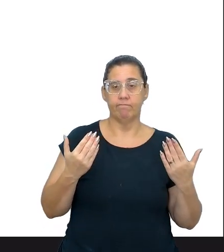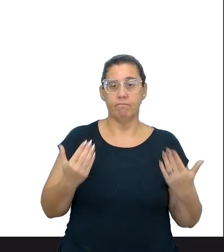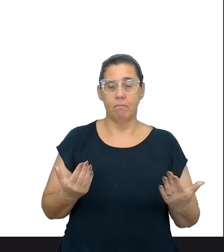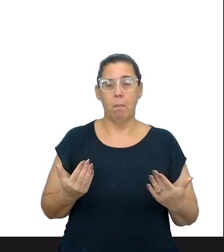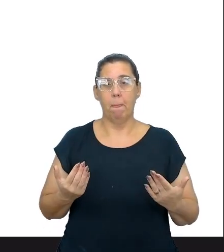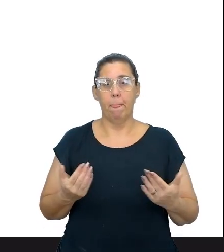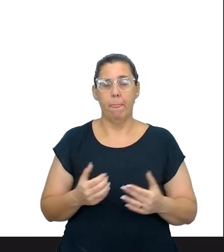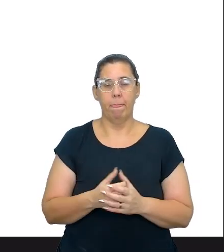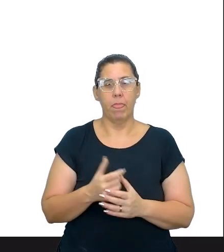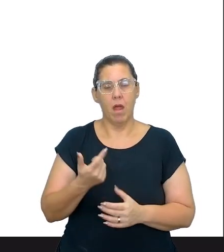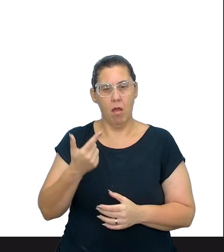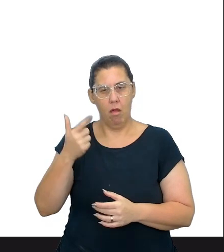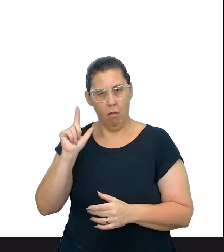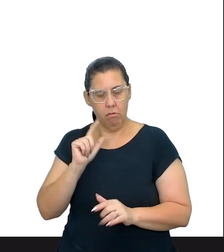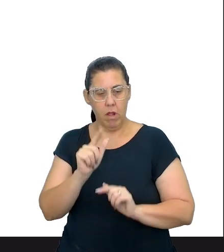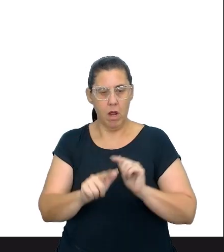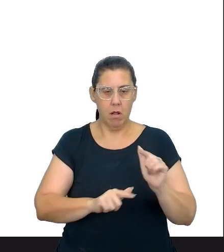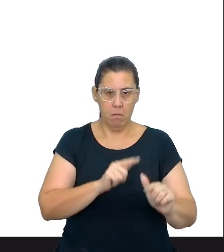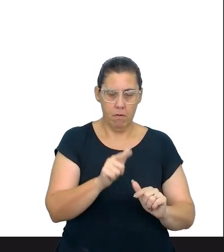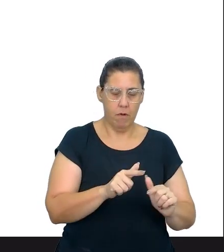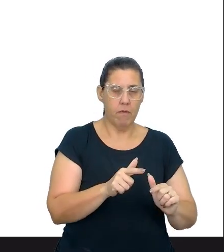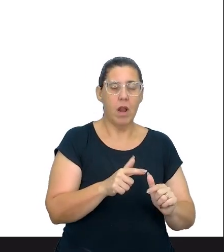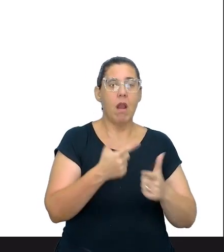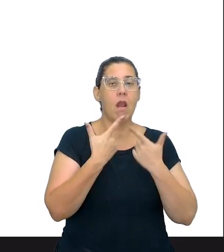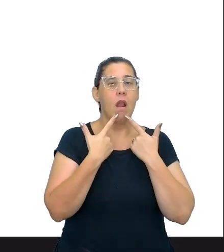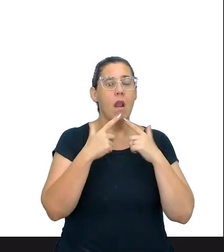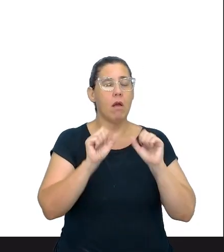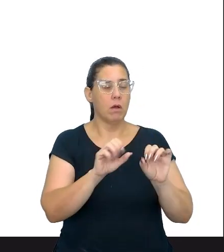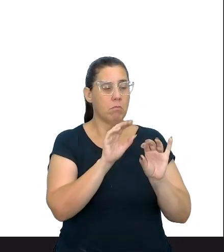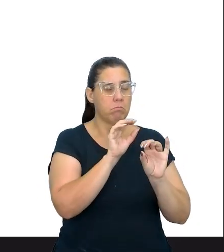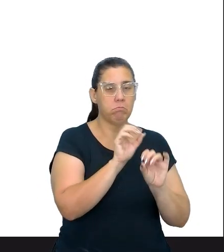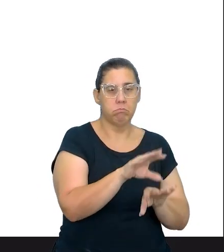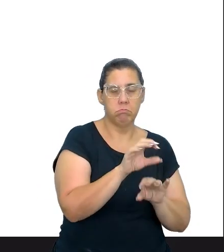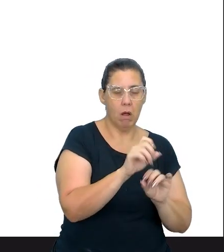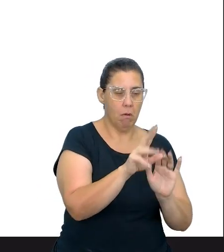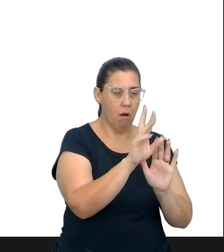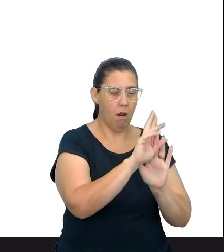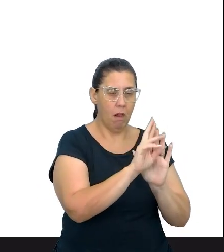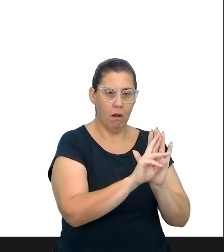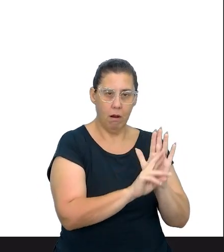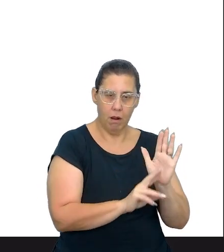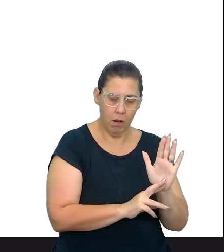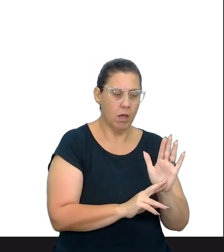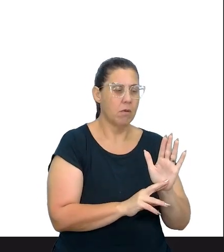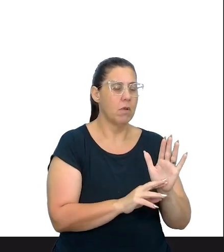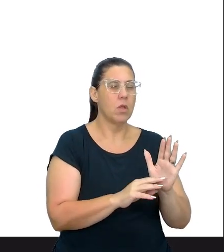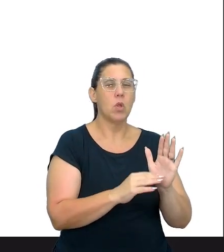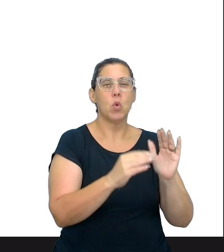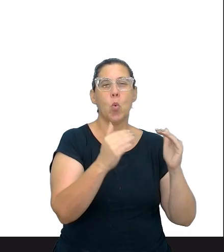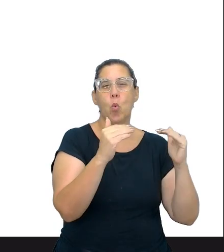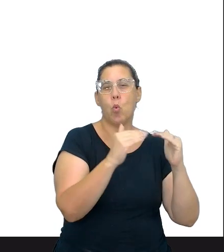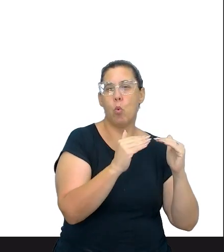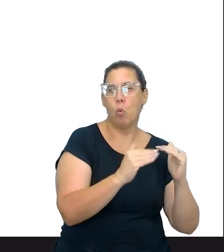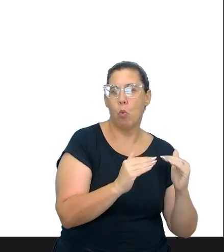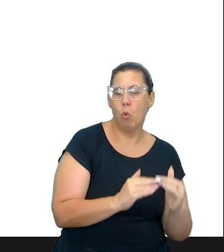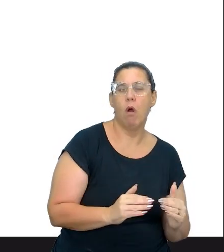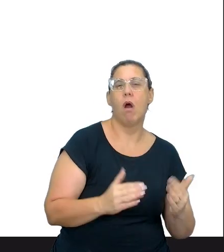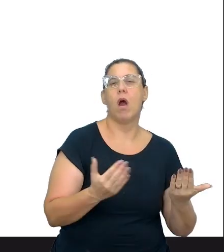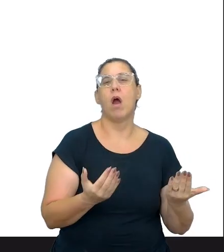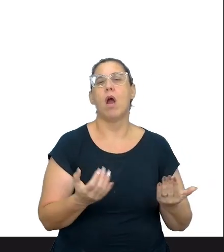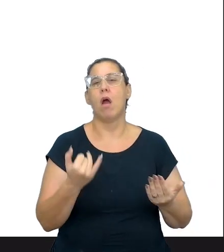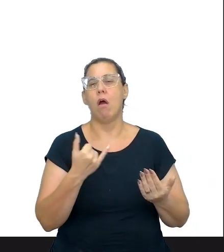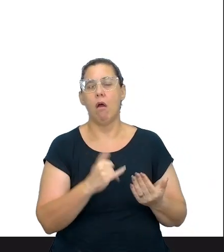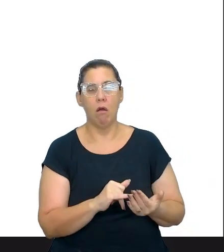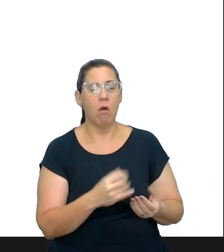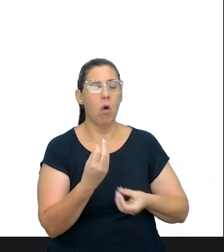antigamente a gente trabalhava metalinguística, gente ensinava as regras de concordância, por exemplo, de